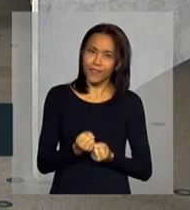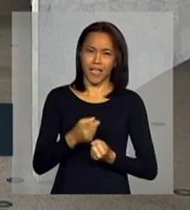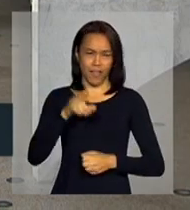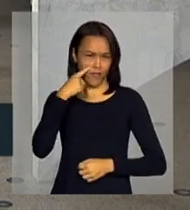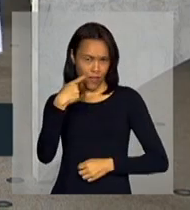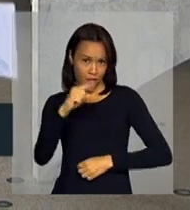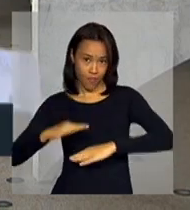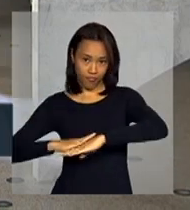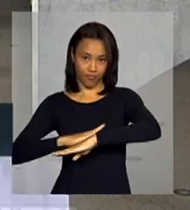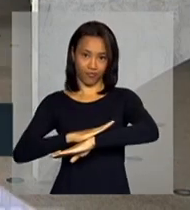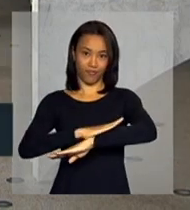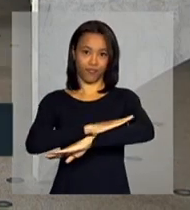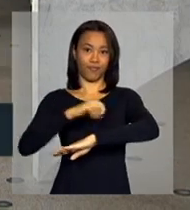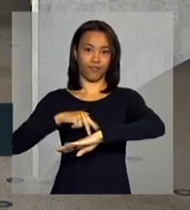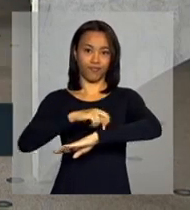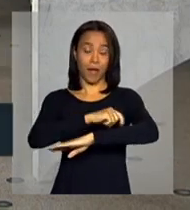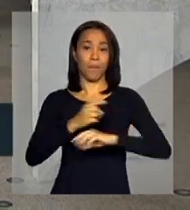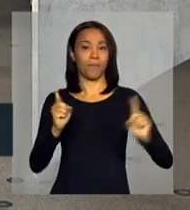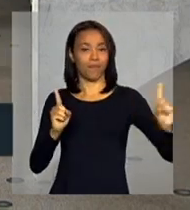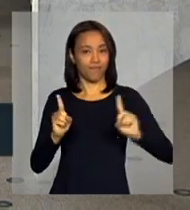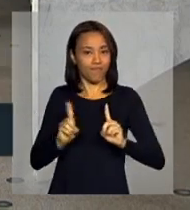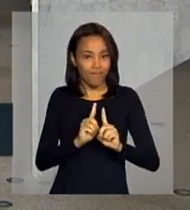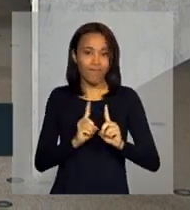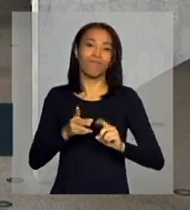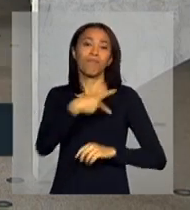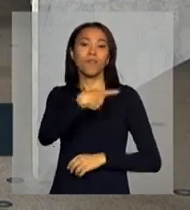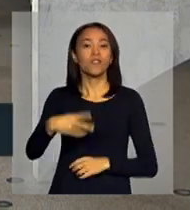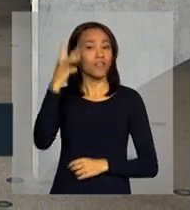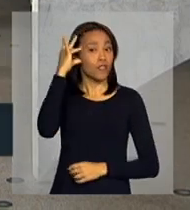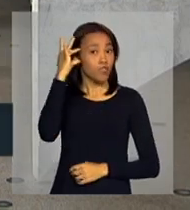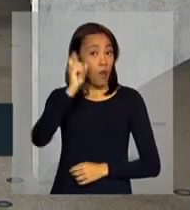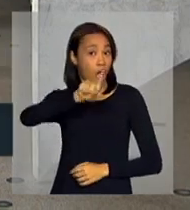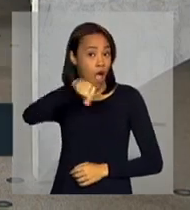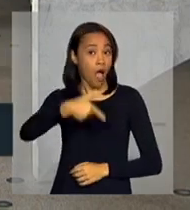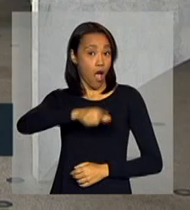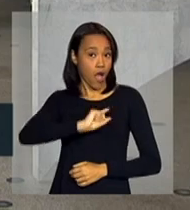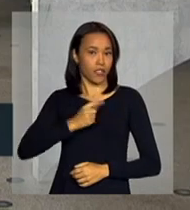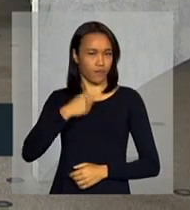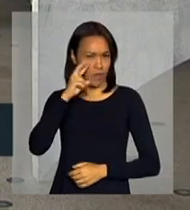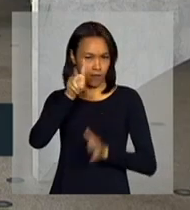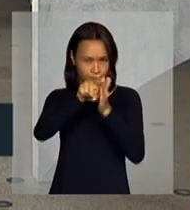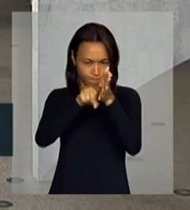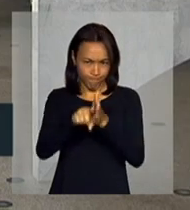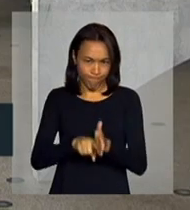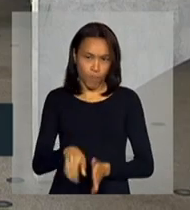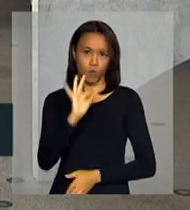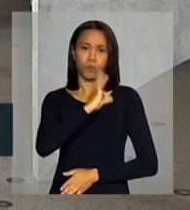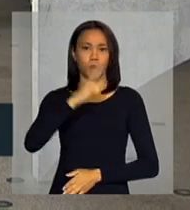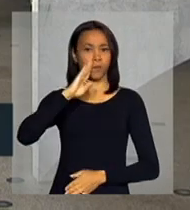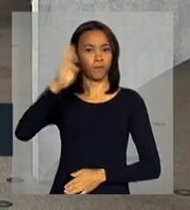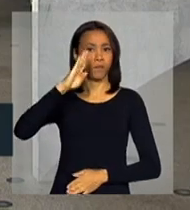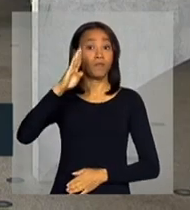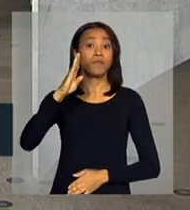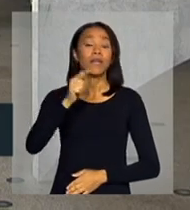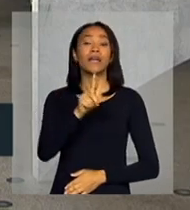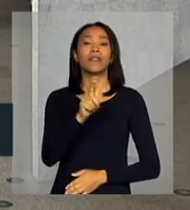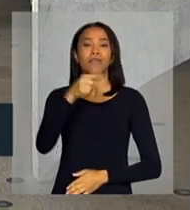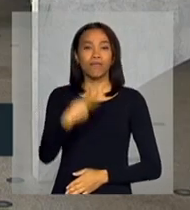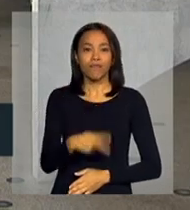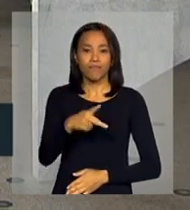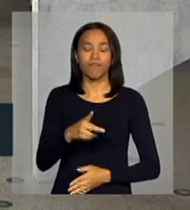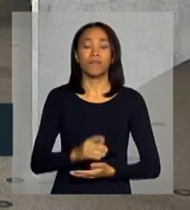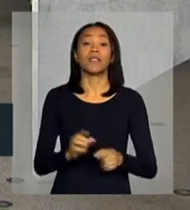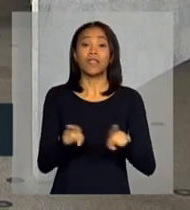no alto daquela rampa pela presidenta Dilma Rousseff. Antes, ele passa em revista à guarda presidencial formada pelos dragões da